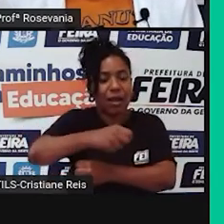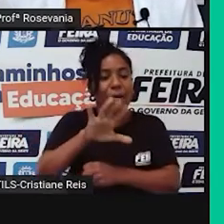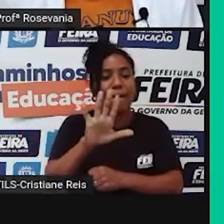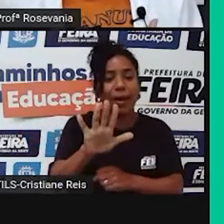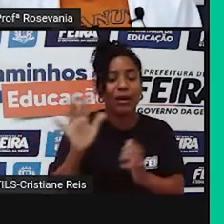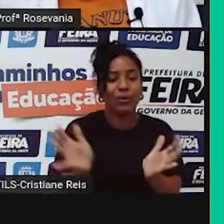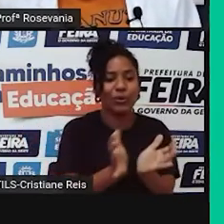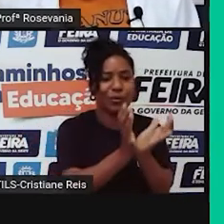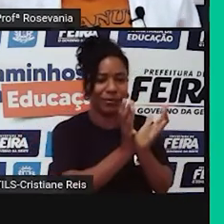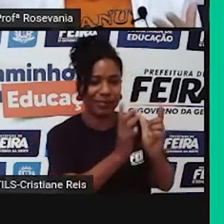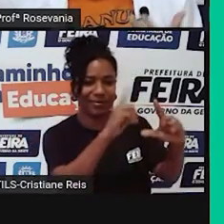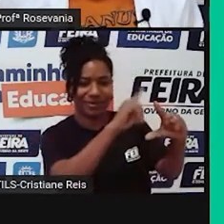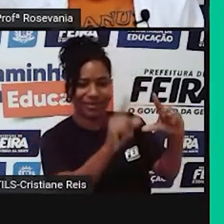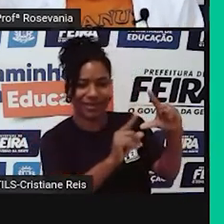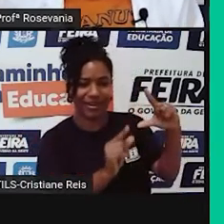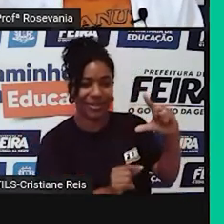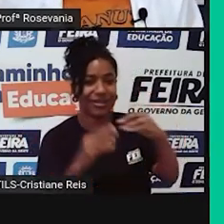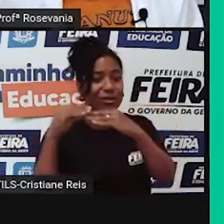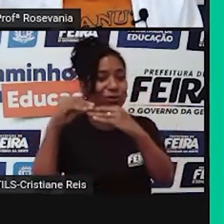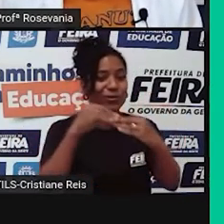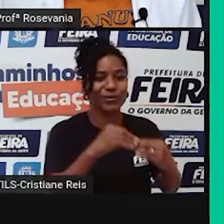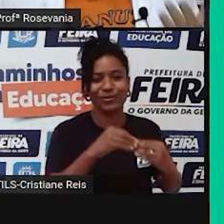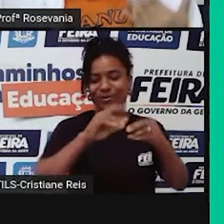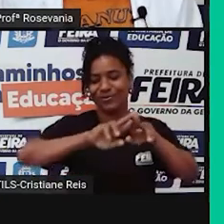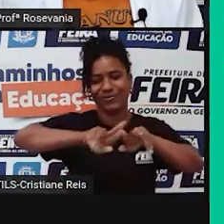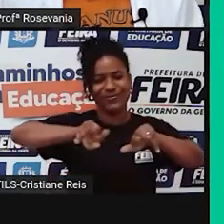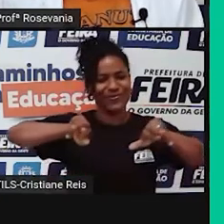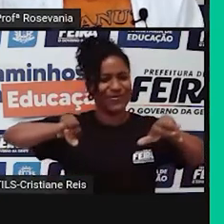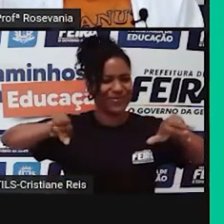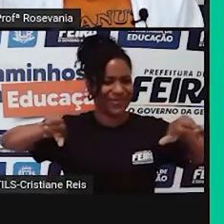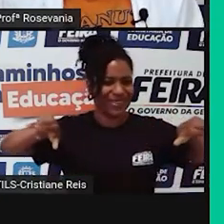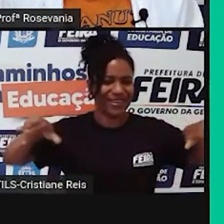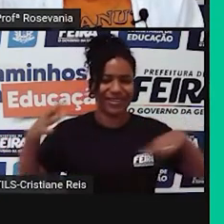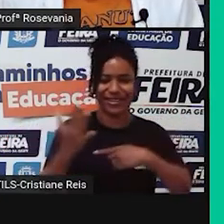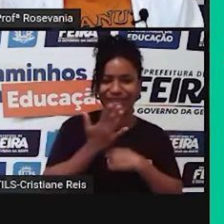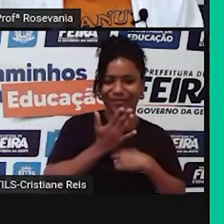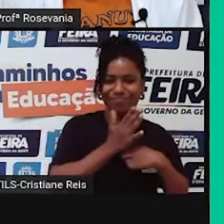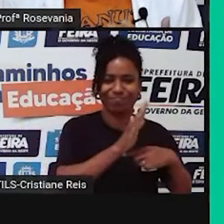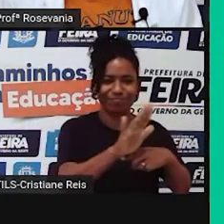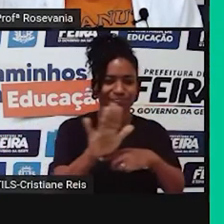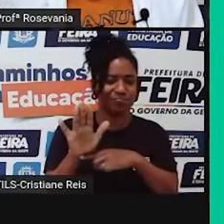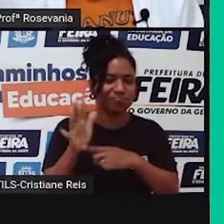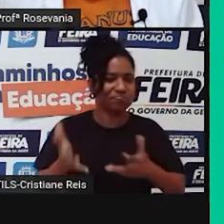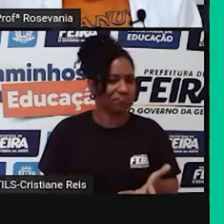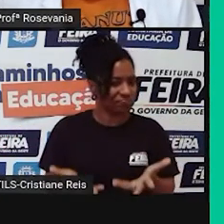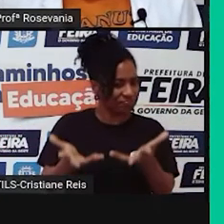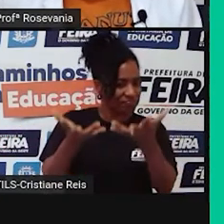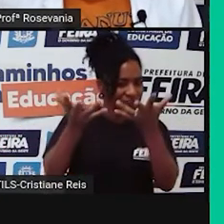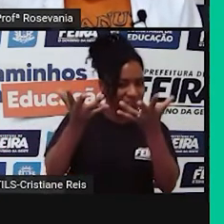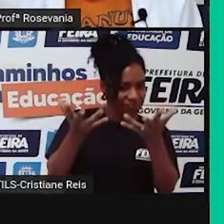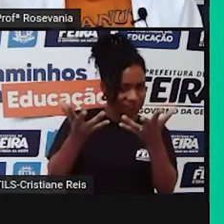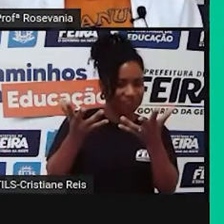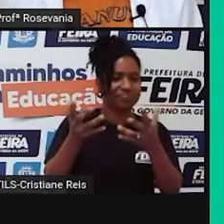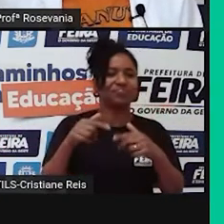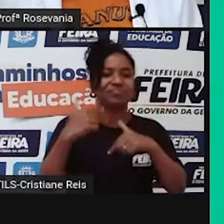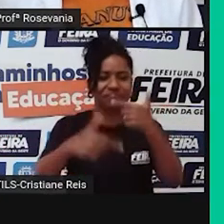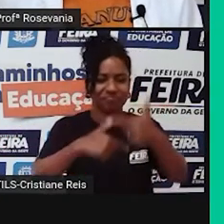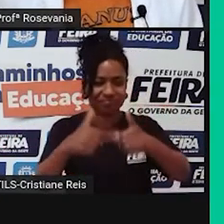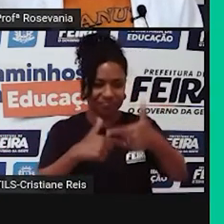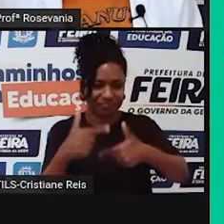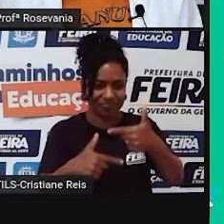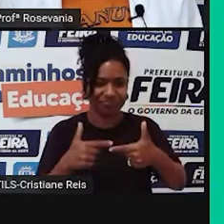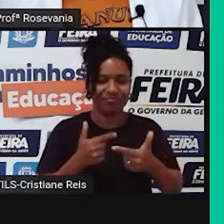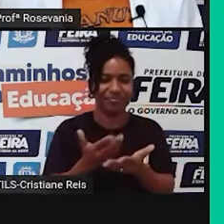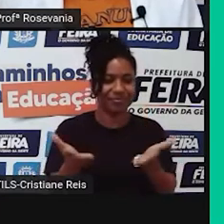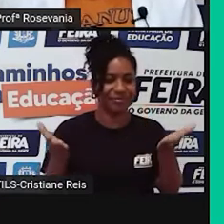trouxeram muitas coisas que acabaram, né, agregando, bora dizer assim, mais valor ao serviço que era feito aqui. Eles